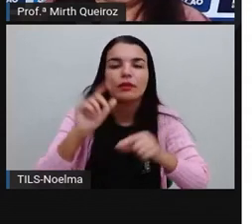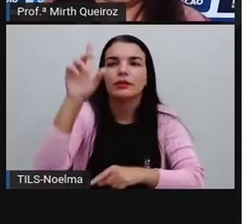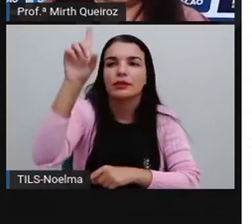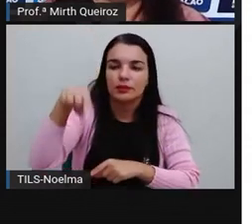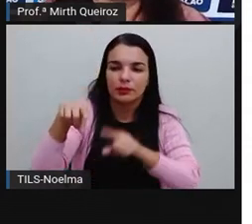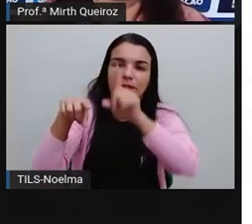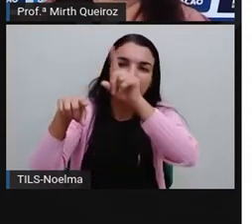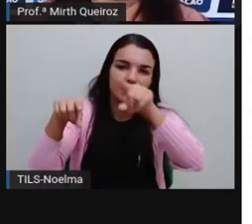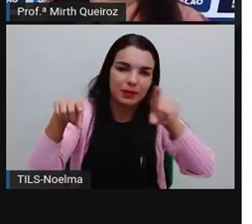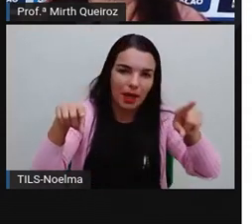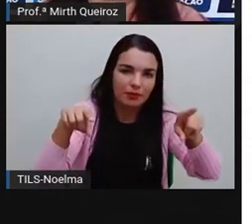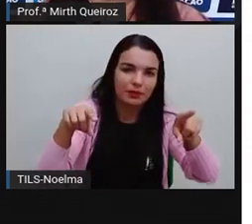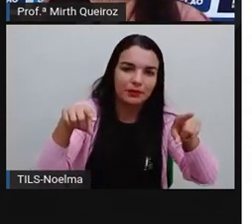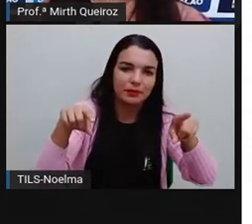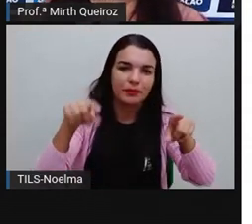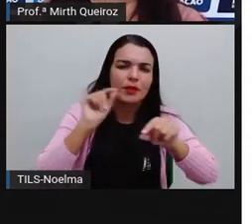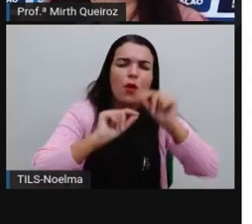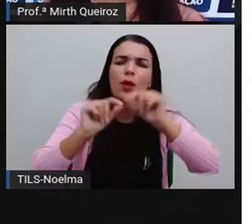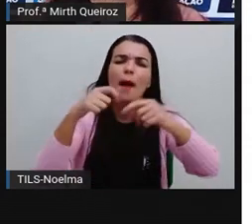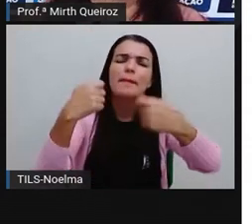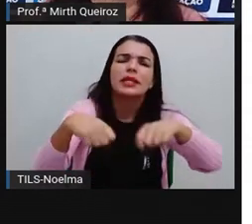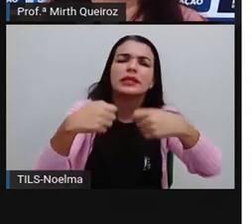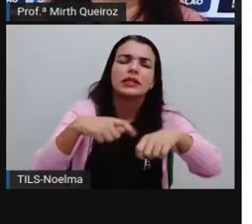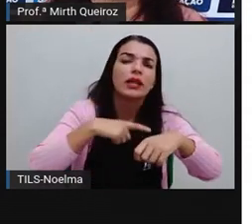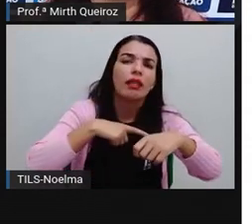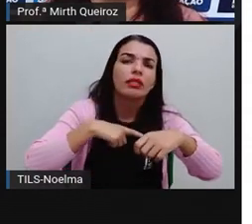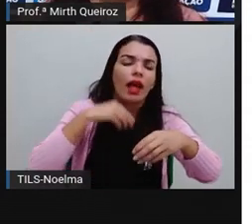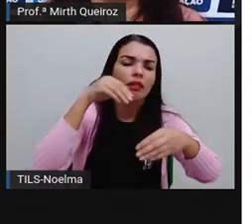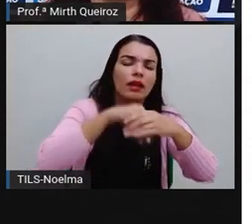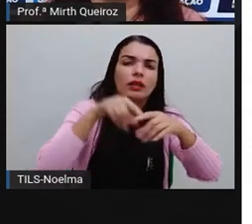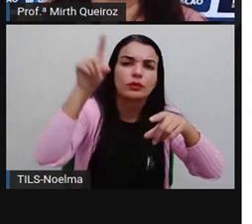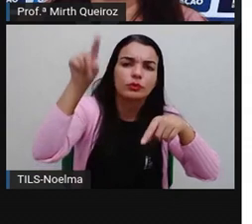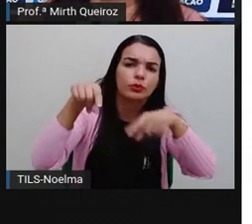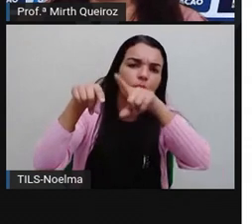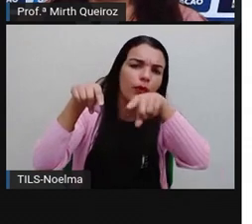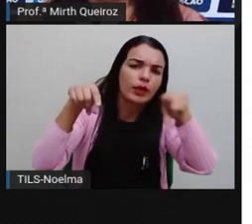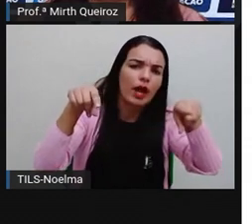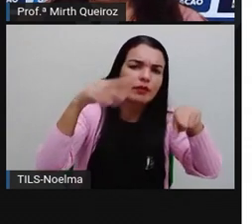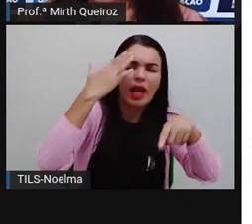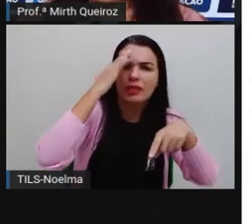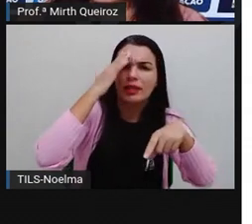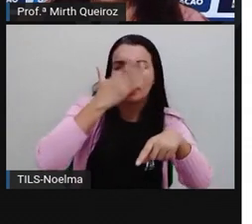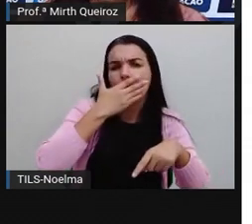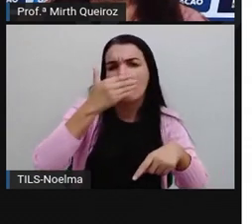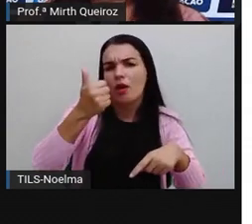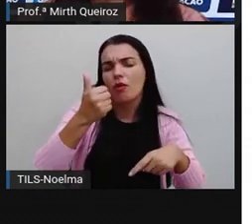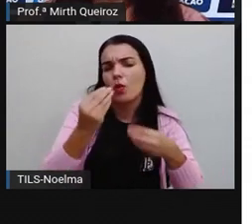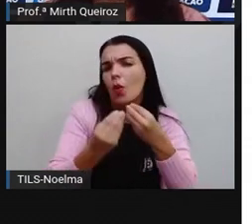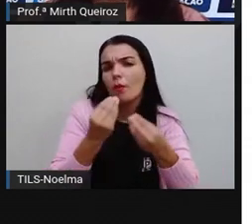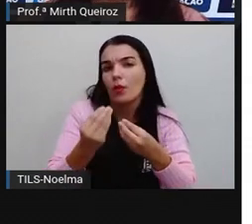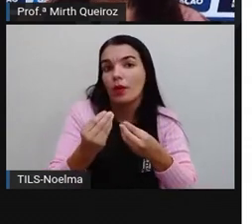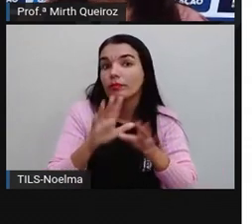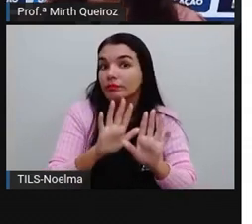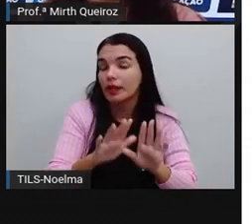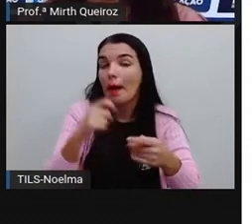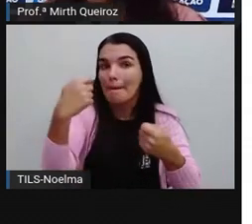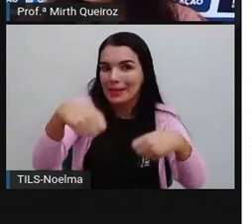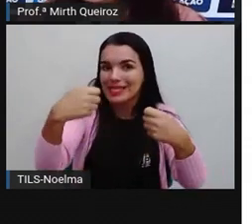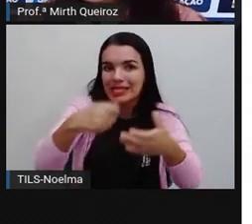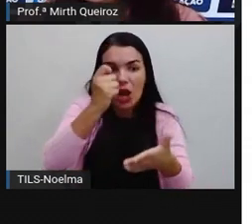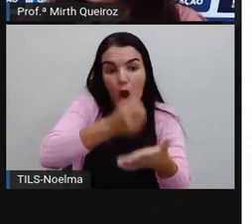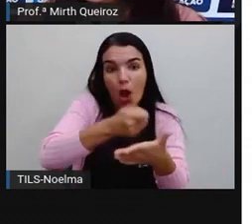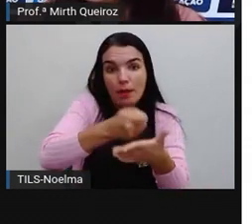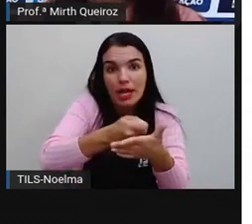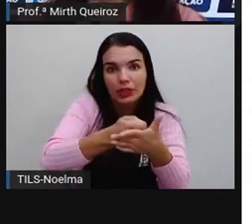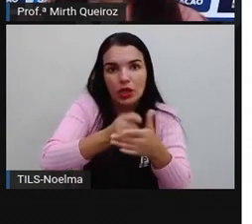um gráfico. E o que é preciso ter em um gráfico para que possamos entender? Obrigatoriamente, ele tem que ter um